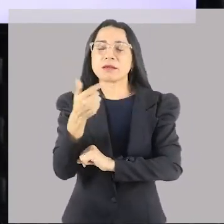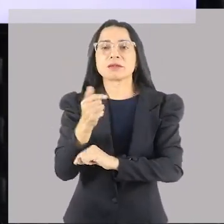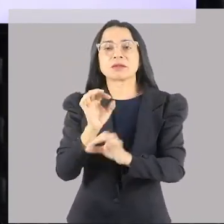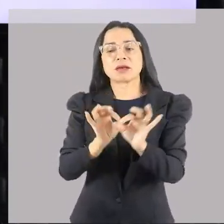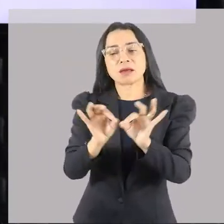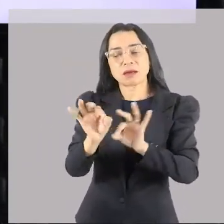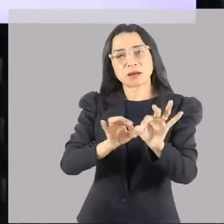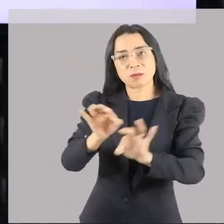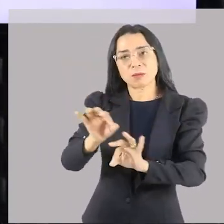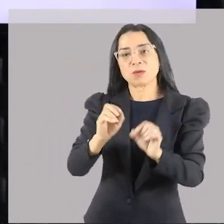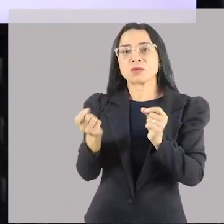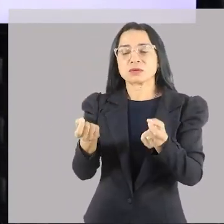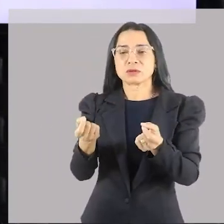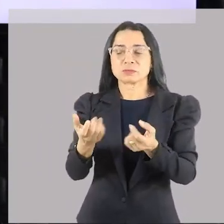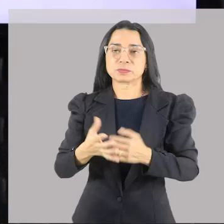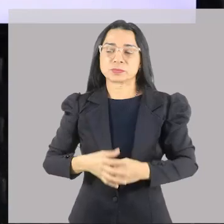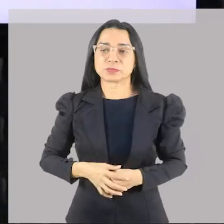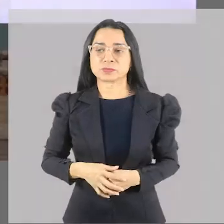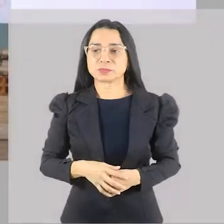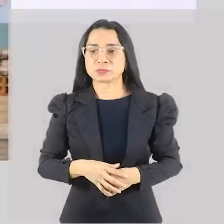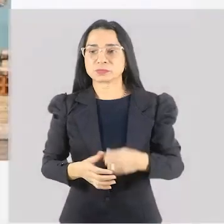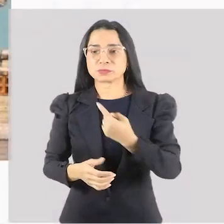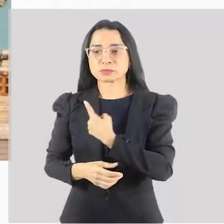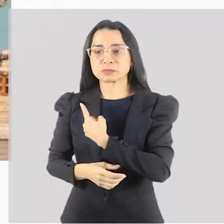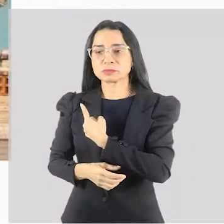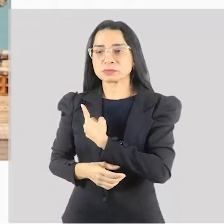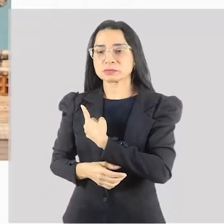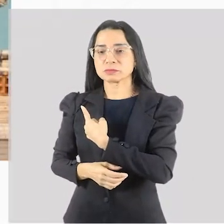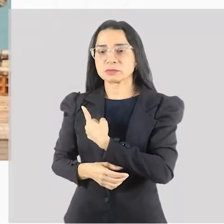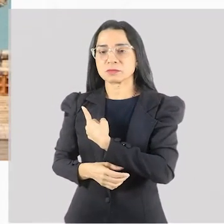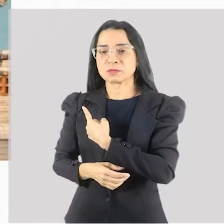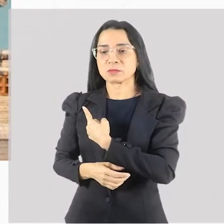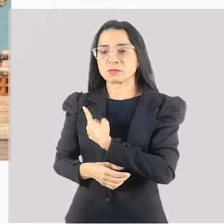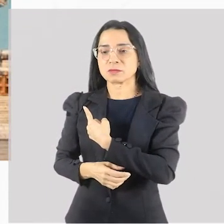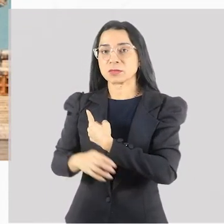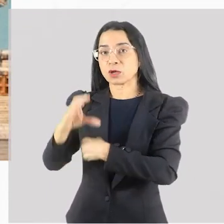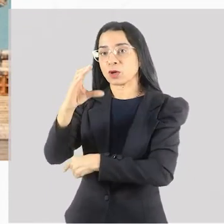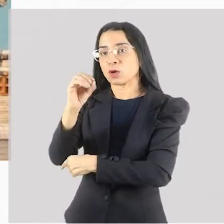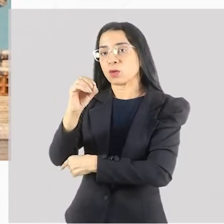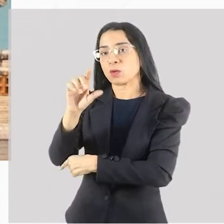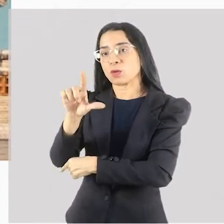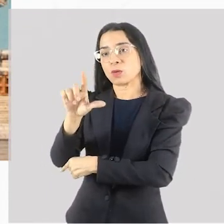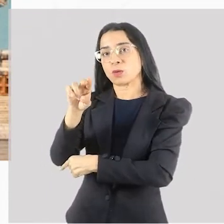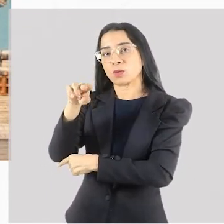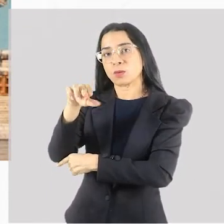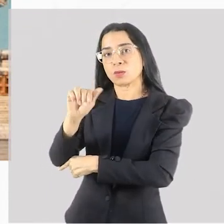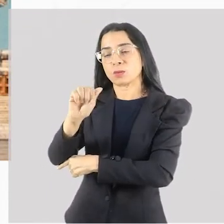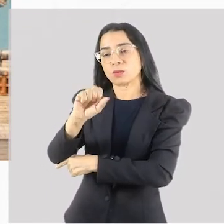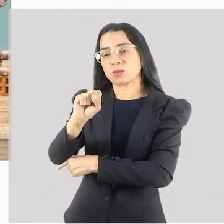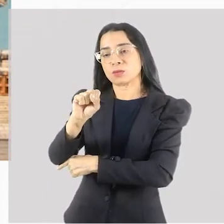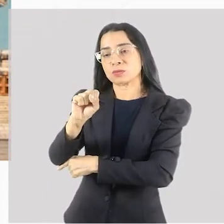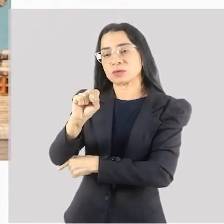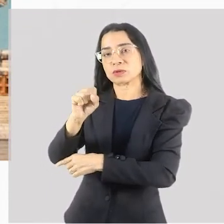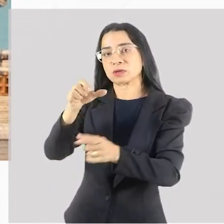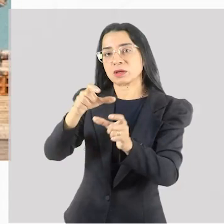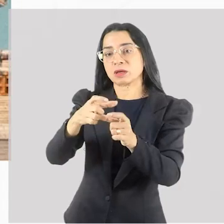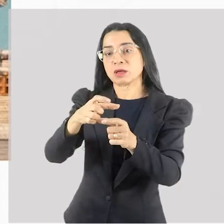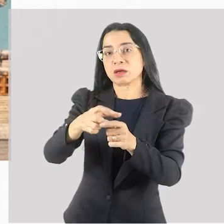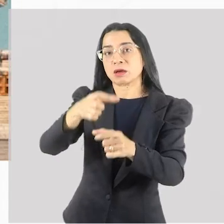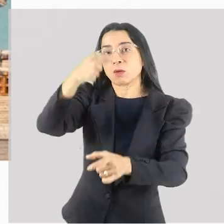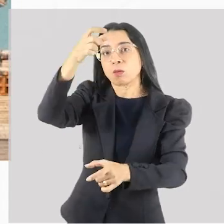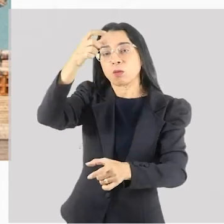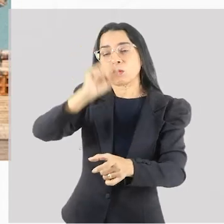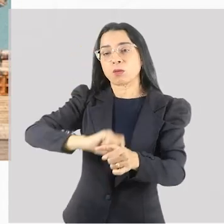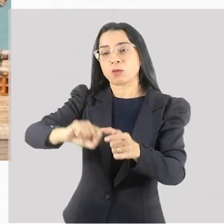ela é científica nesse caso. Olha Megaron para vocês aí, as colunas. E eu já vi isso aqui. O aluno meu falou do... Até estava perguntando